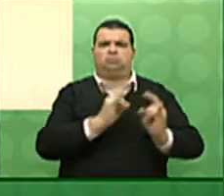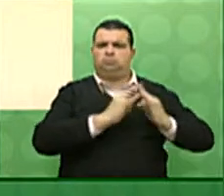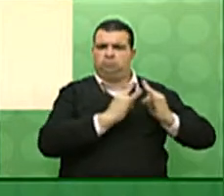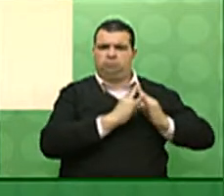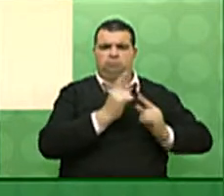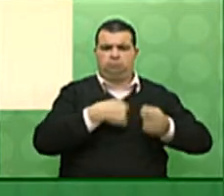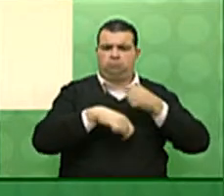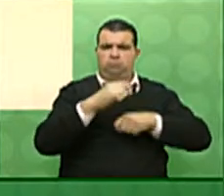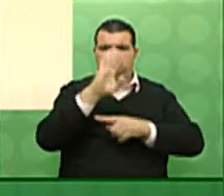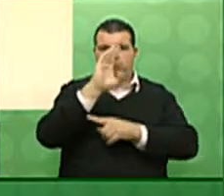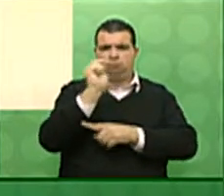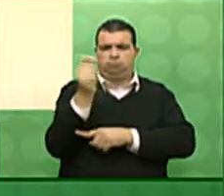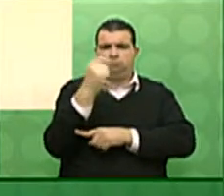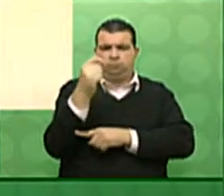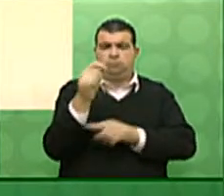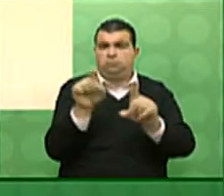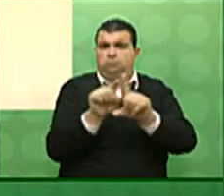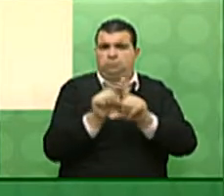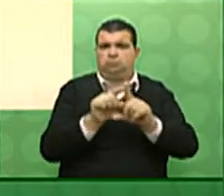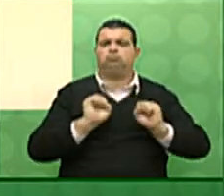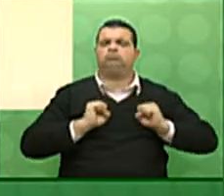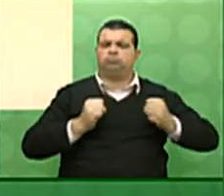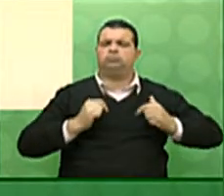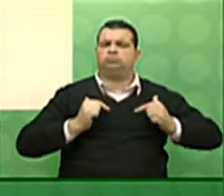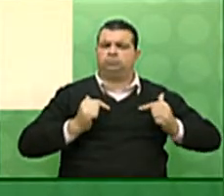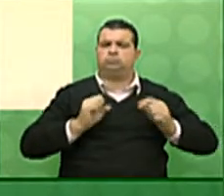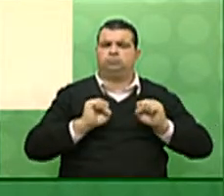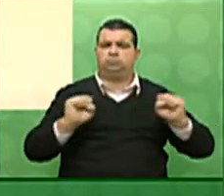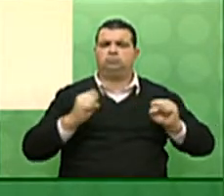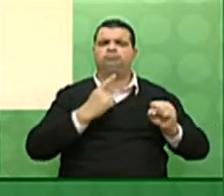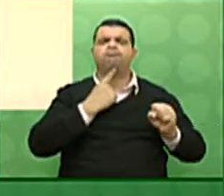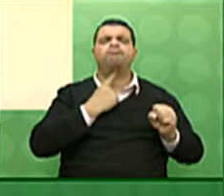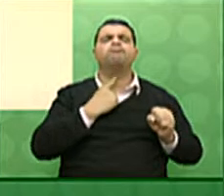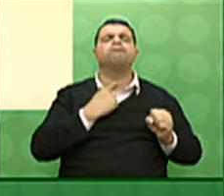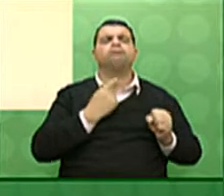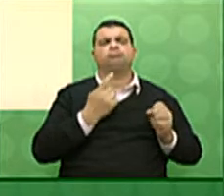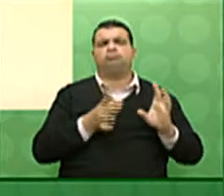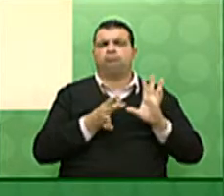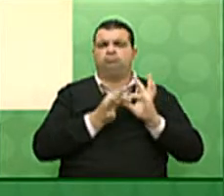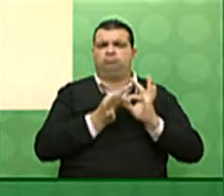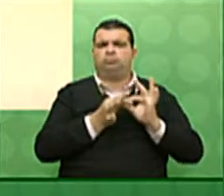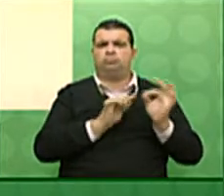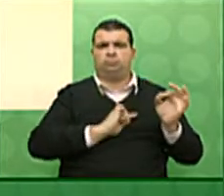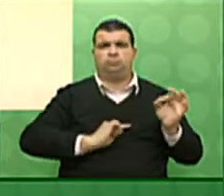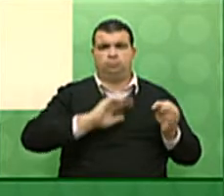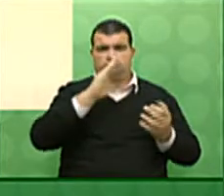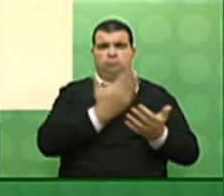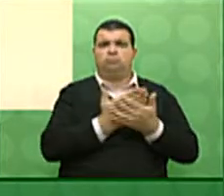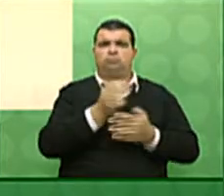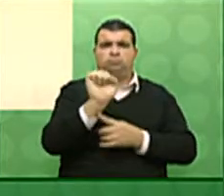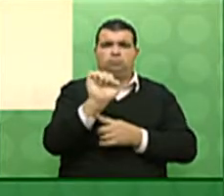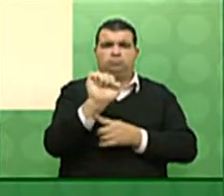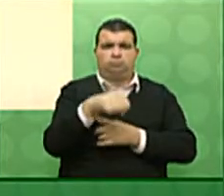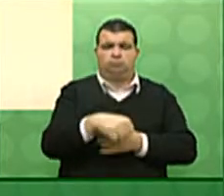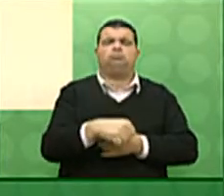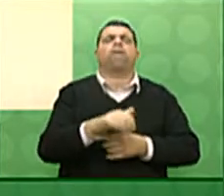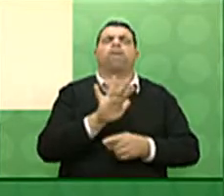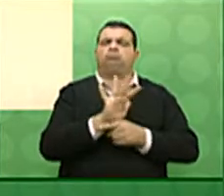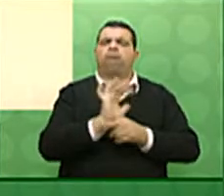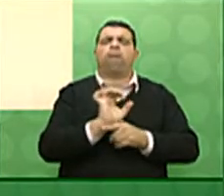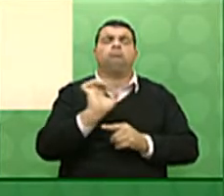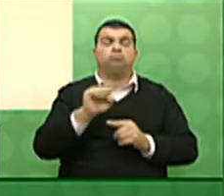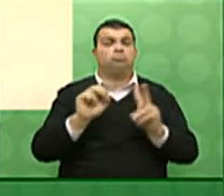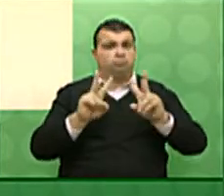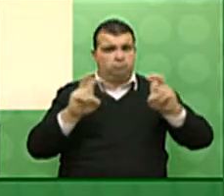Sul e por isso motivaram nosso grande apreço pelo atual governo. Acreditamos que seguir defendendo